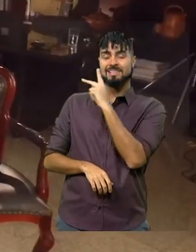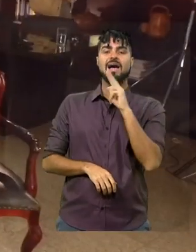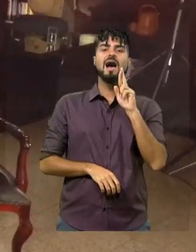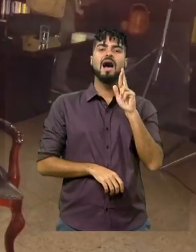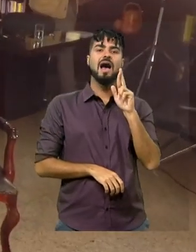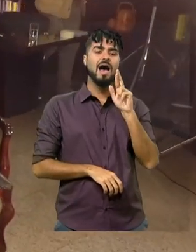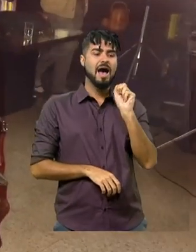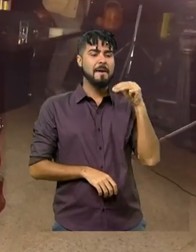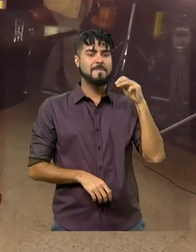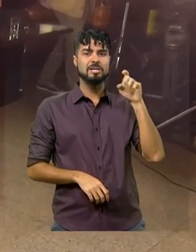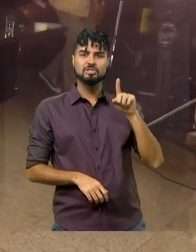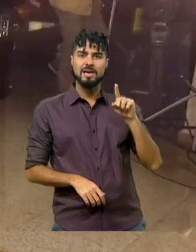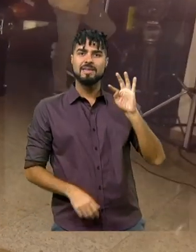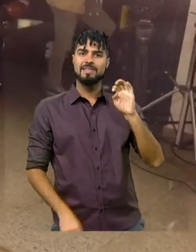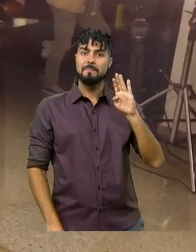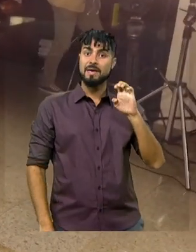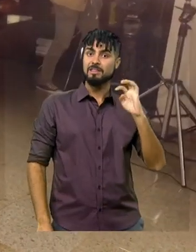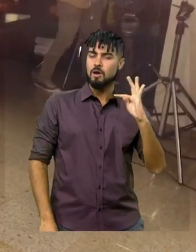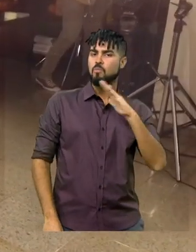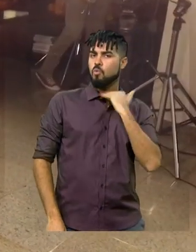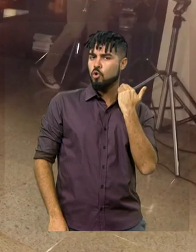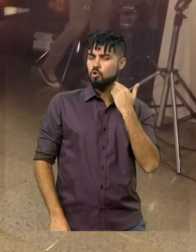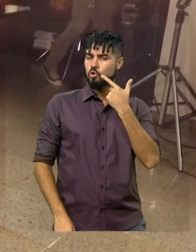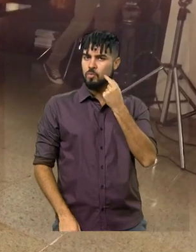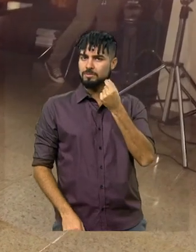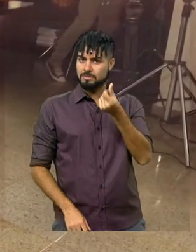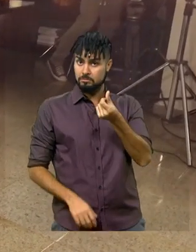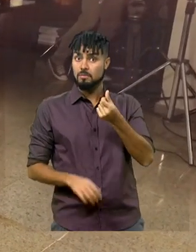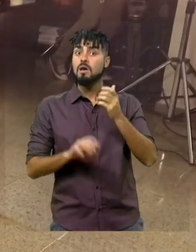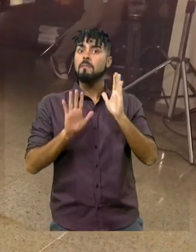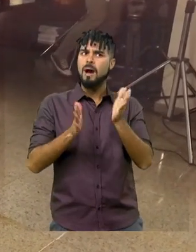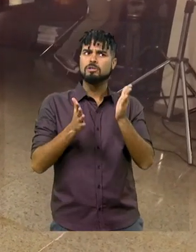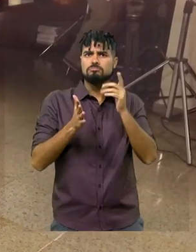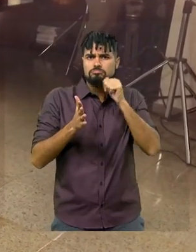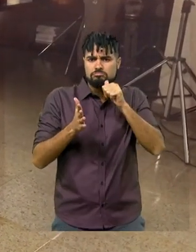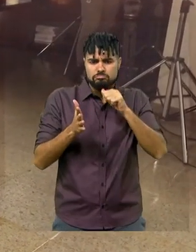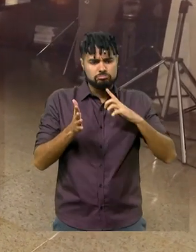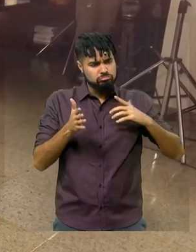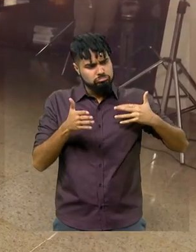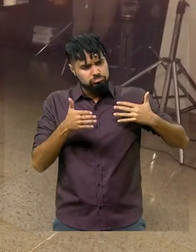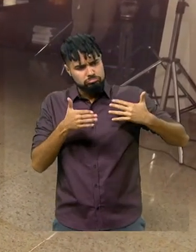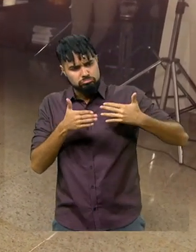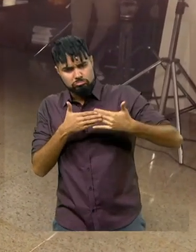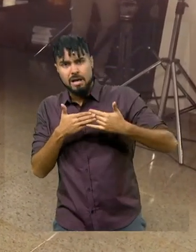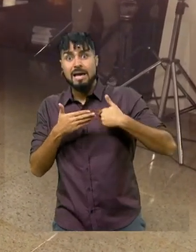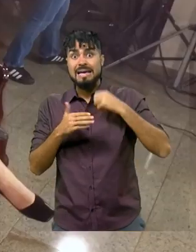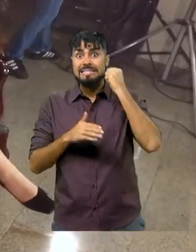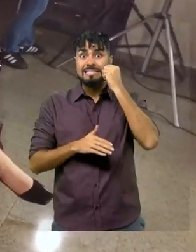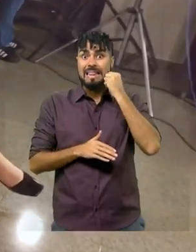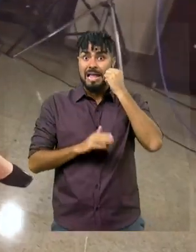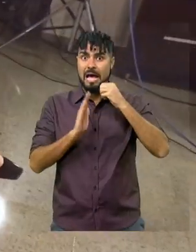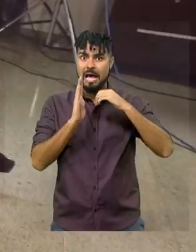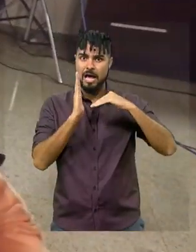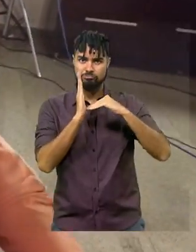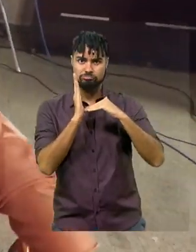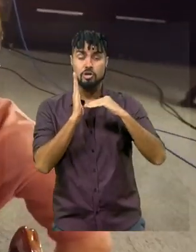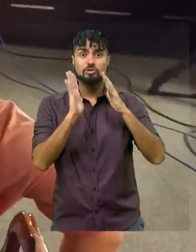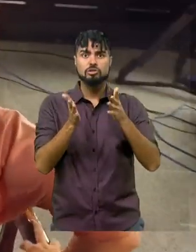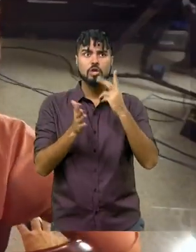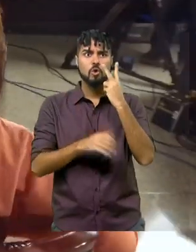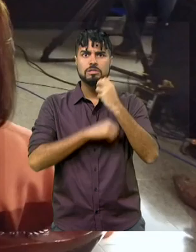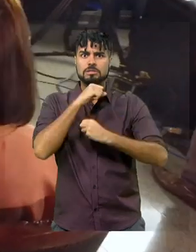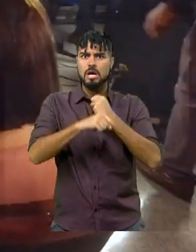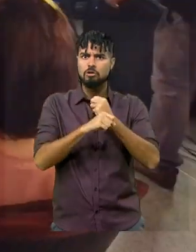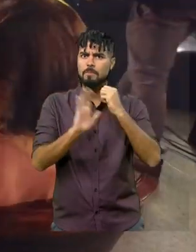Hans Tebet, morto em 2006. Mas já chegou ao Senado fazendo a própria história. Há dois anos está na lista dos 100